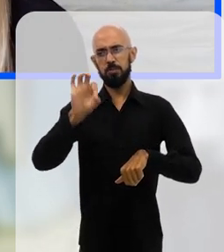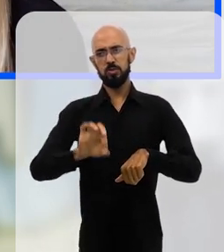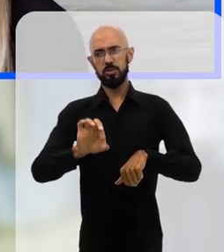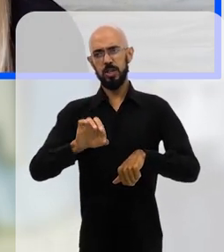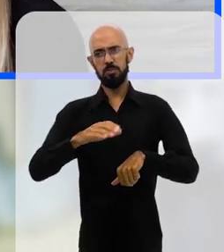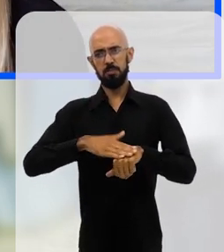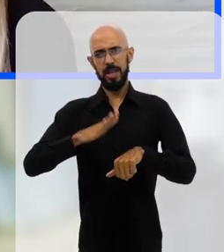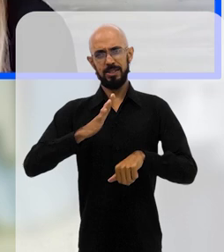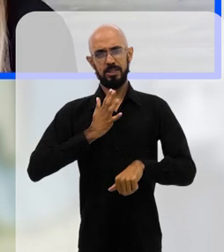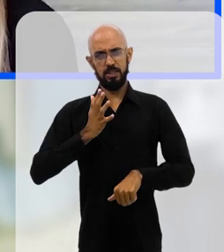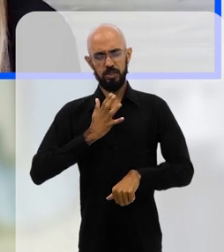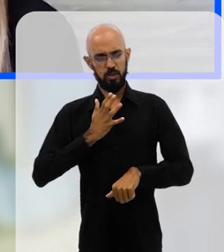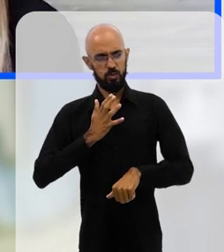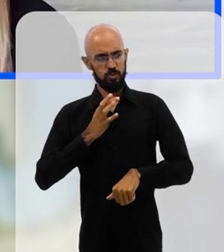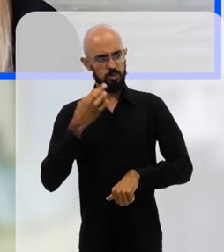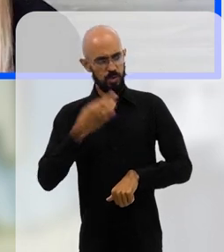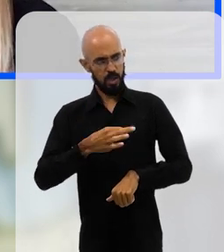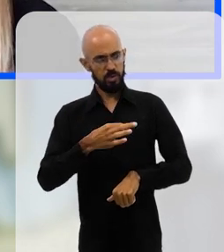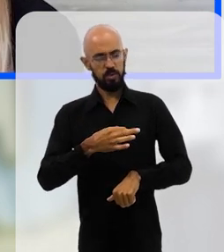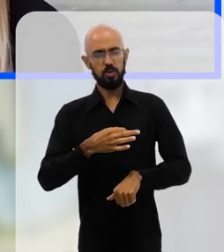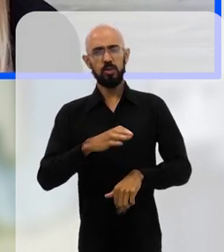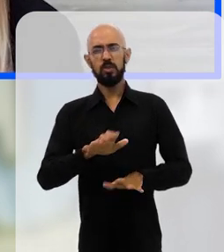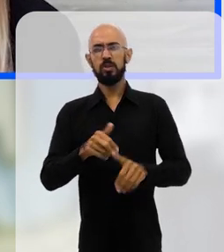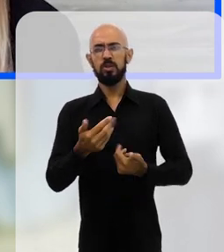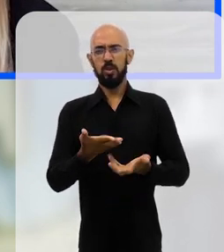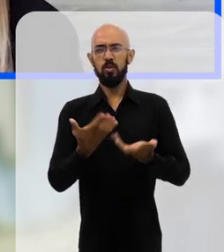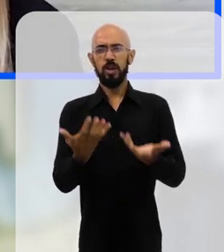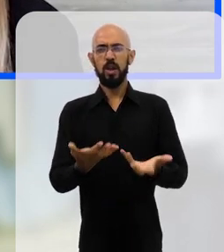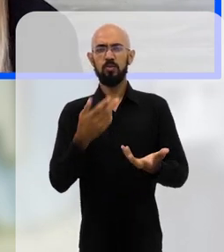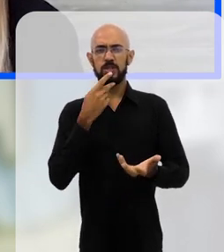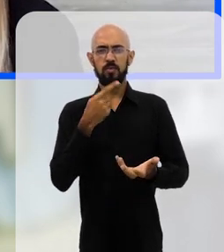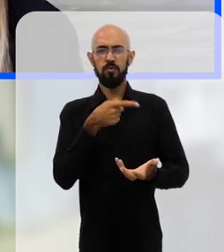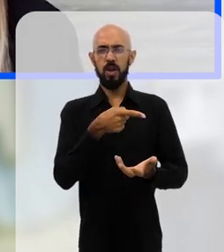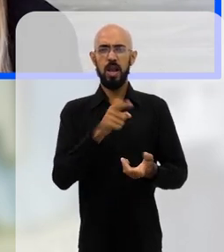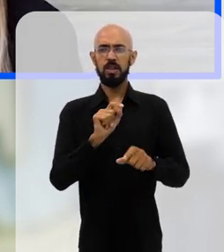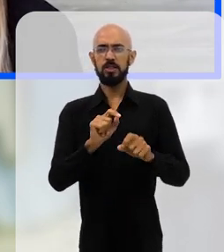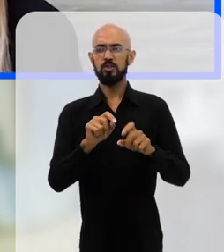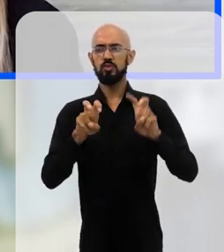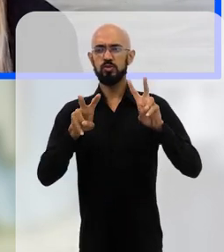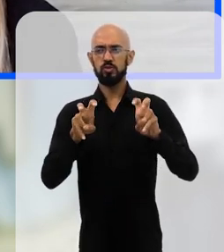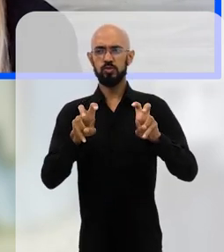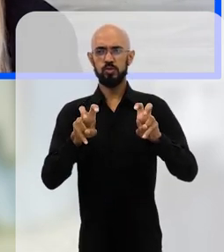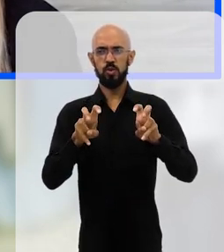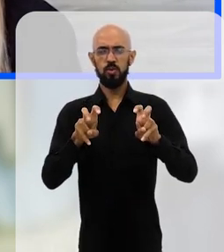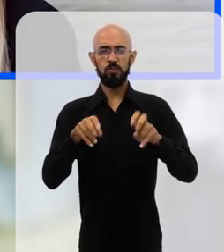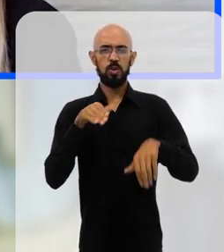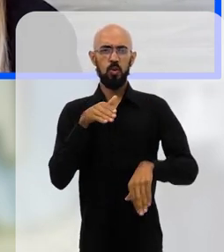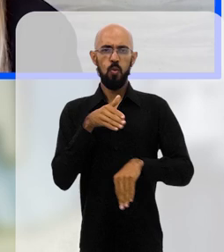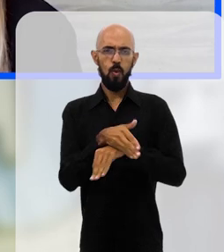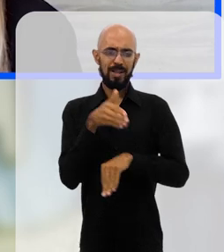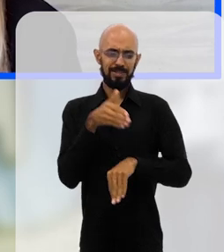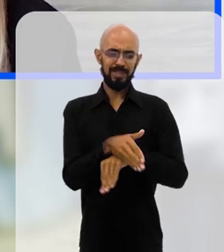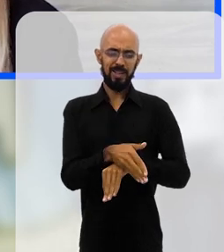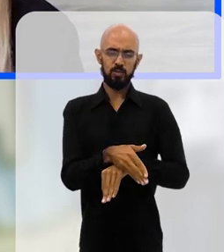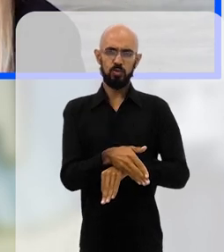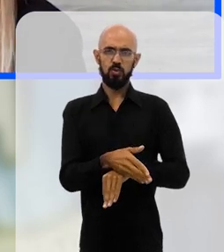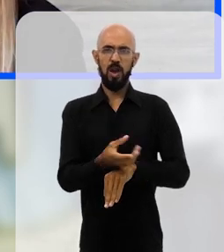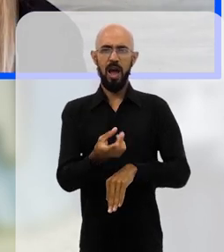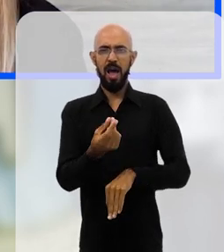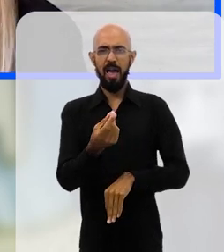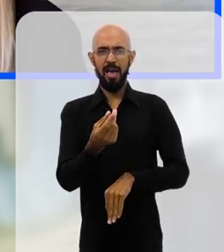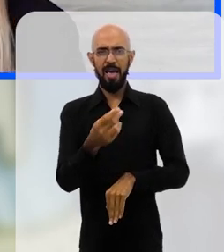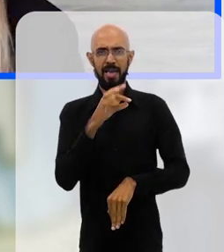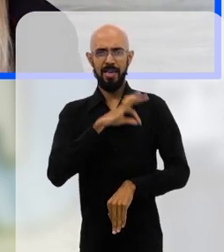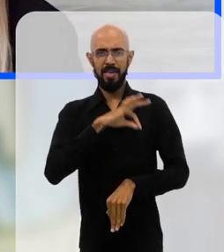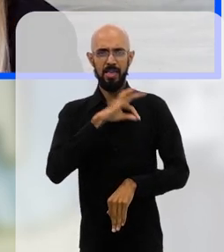ricos, cruamente dizendo, Jefferson? Eu queria que você comentasse sobre essa questão do acesso à renda,